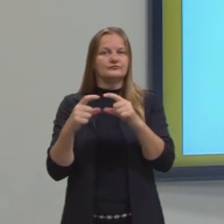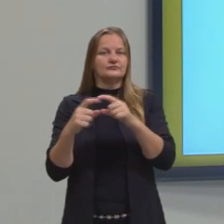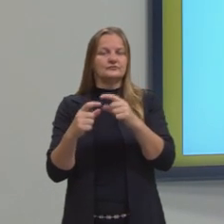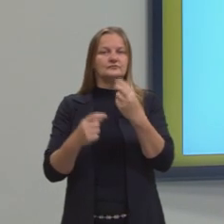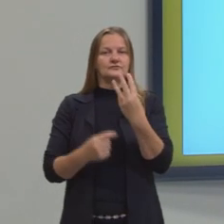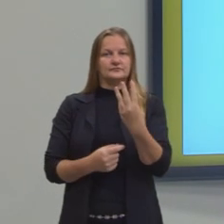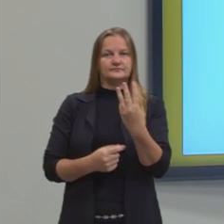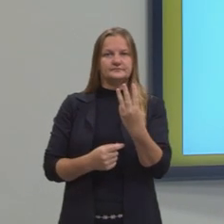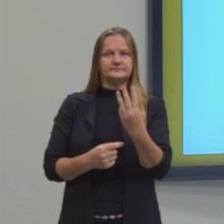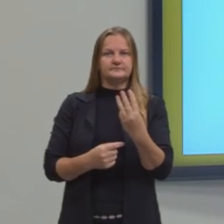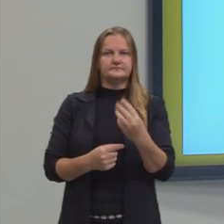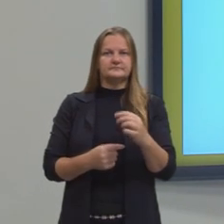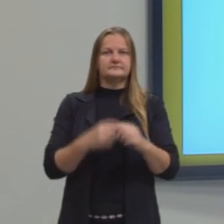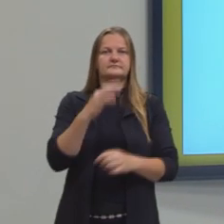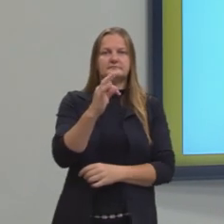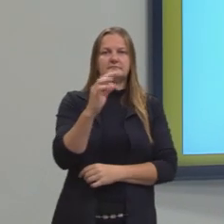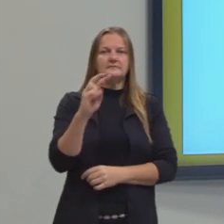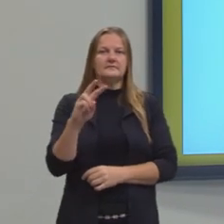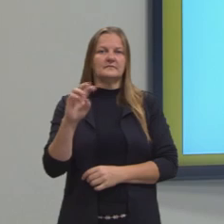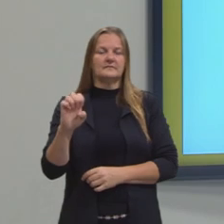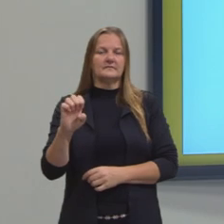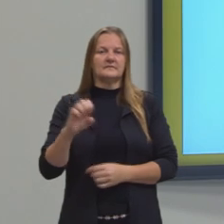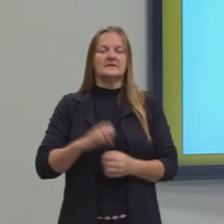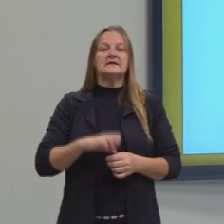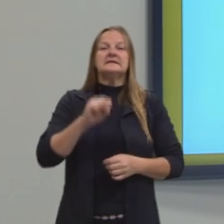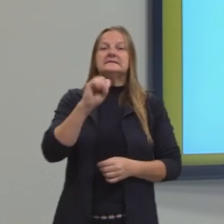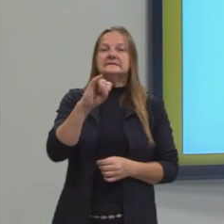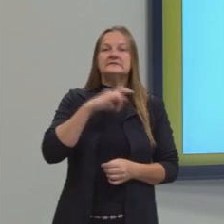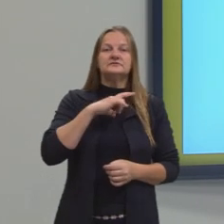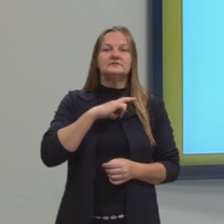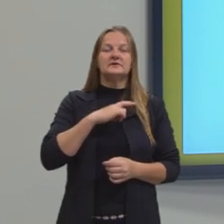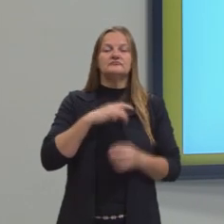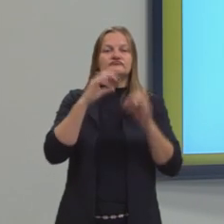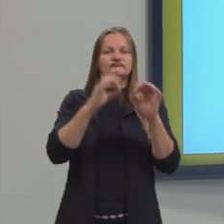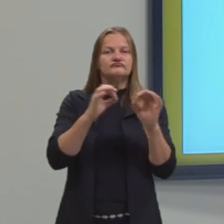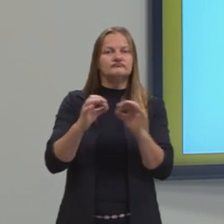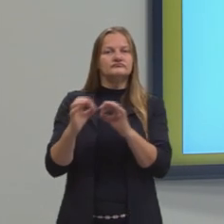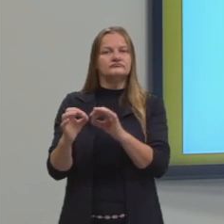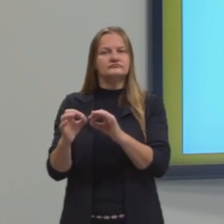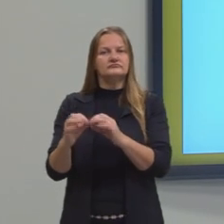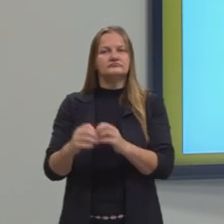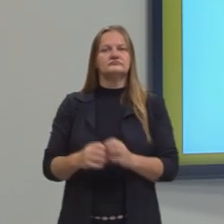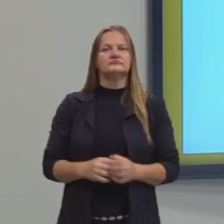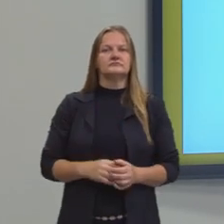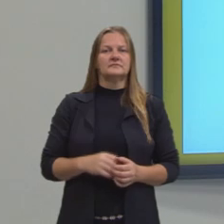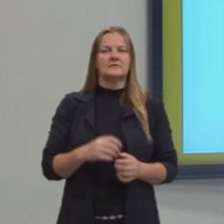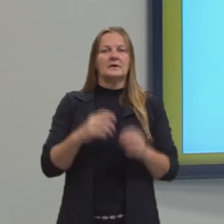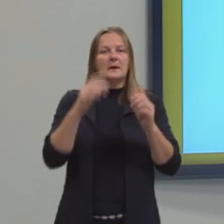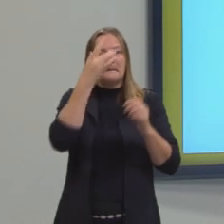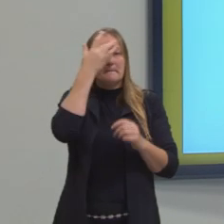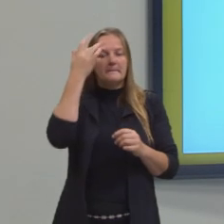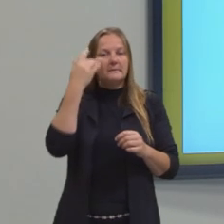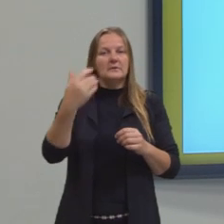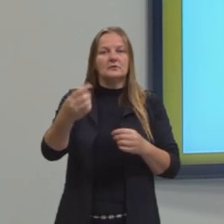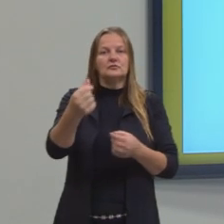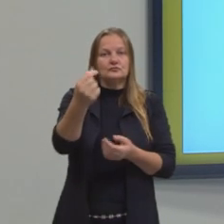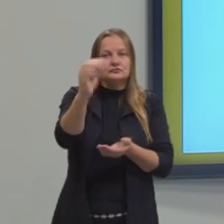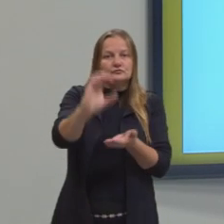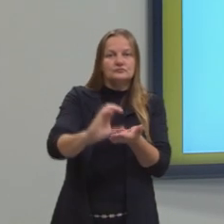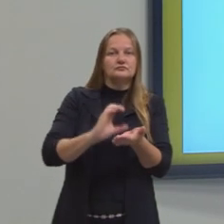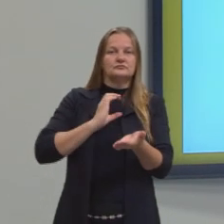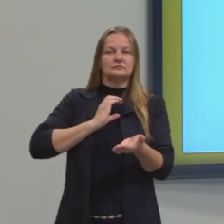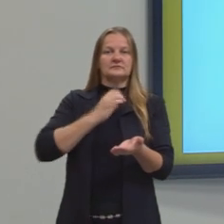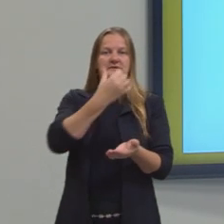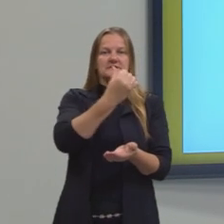respectivamente, com a letra T, V e E. Se tiver, então, acertado essa sequência T, V e E, o participante ganha R$ 600